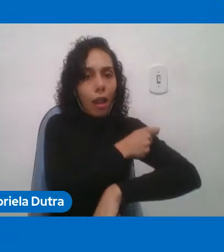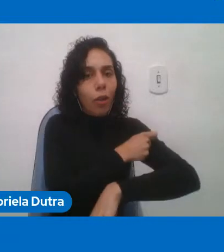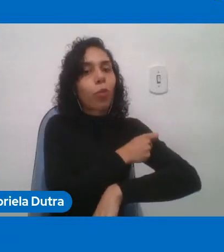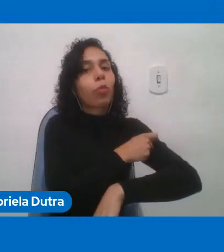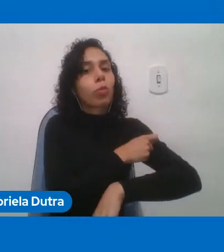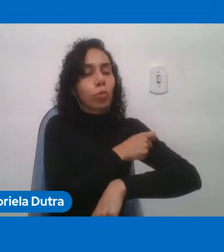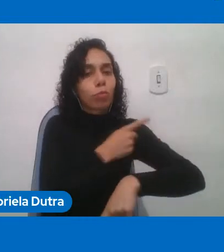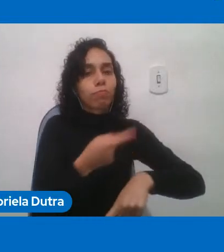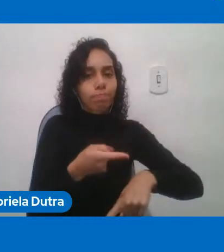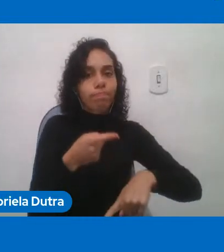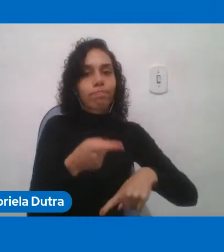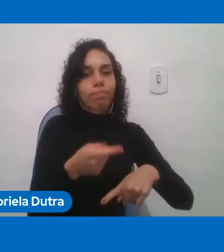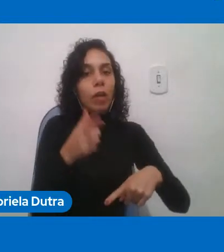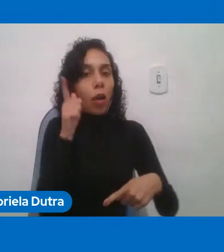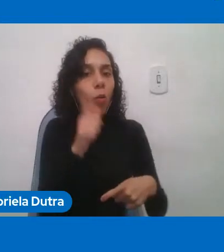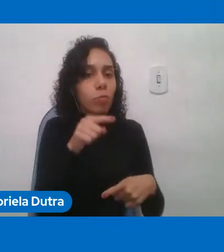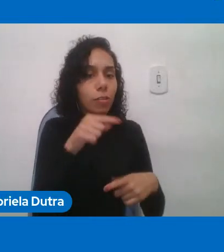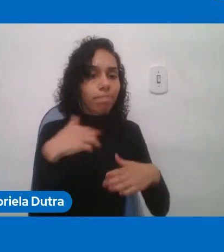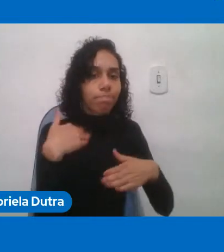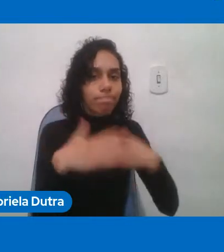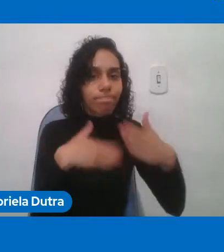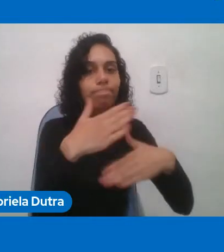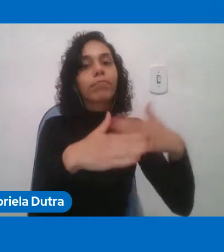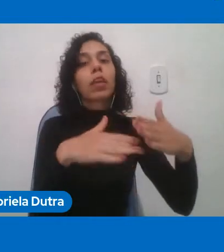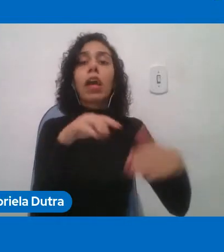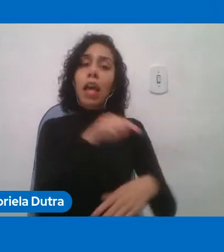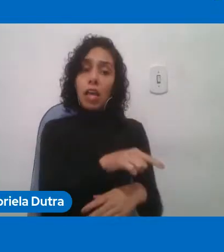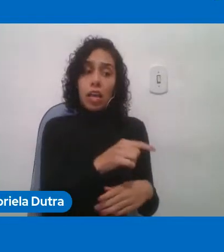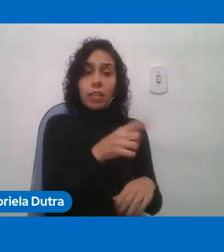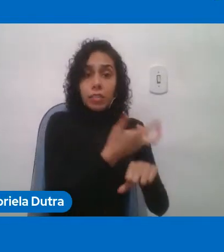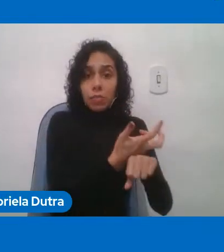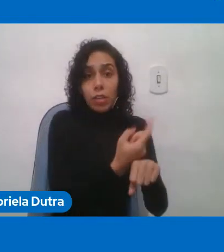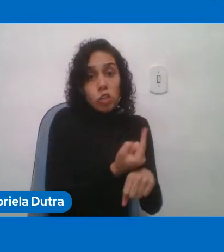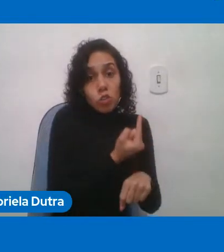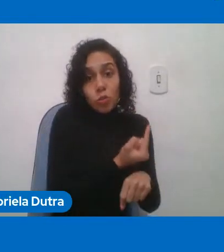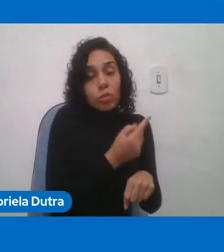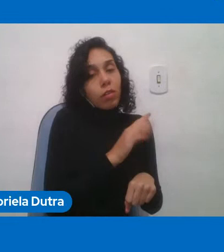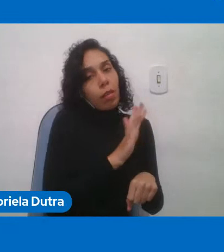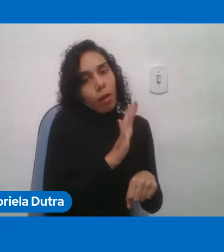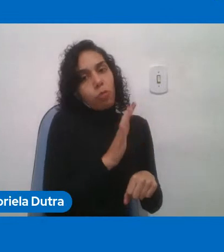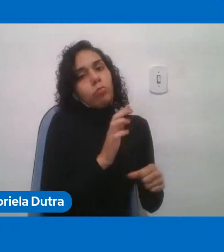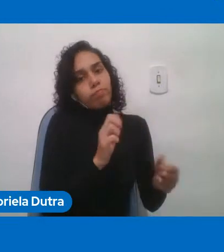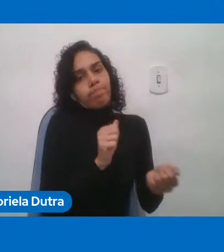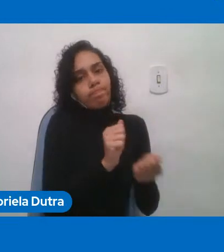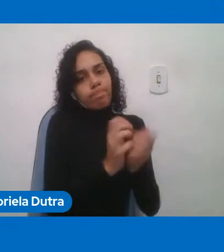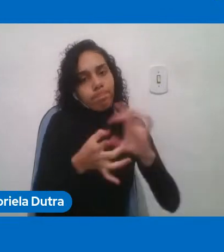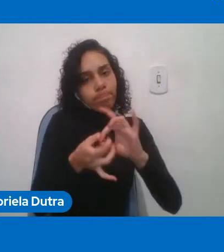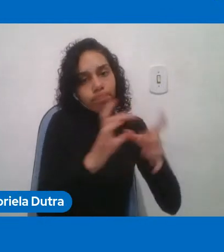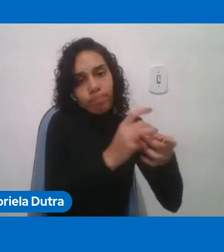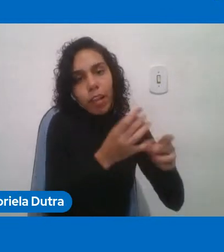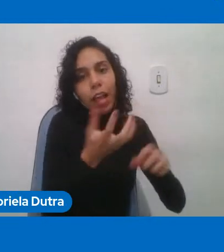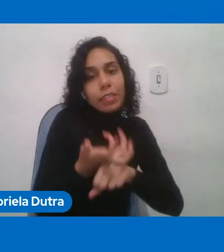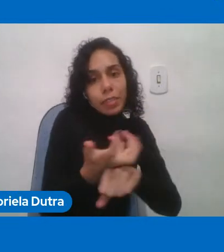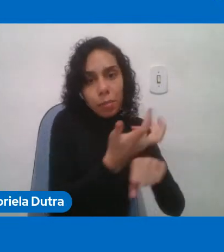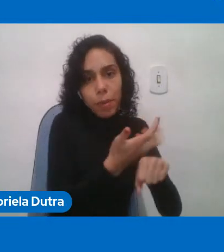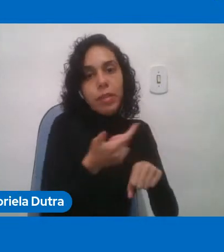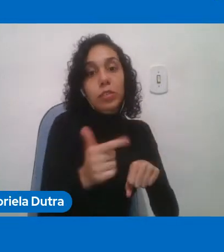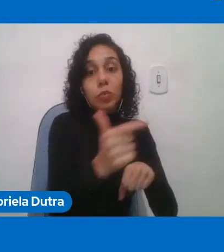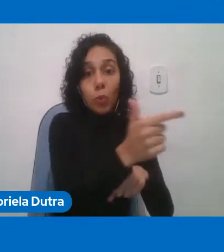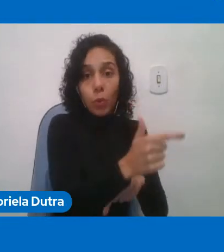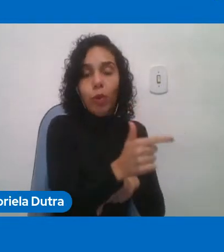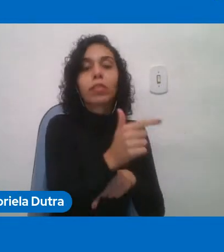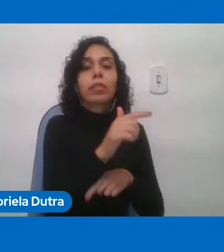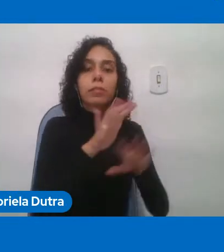catalisadora né então muito obrigado novamente e pelo convite pela